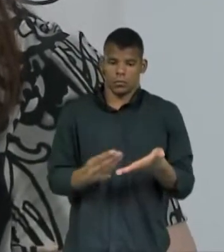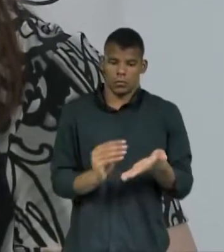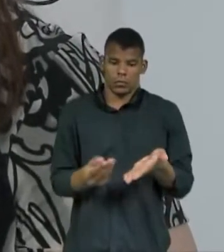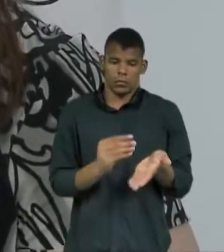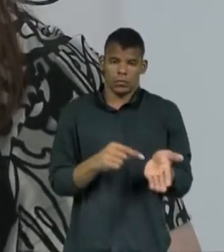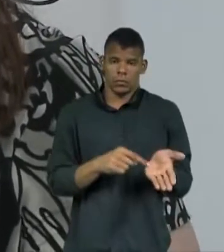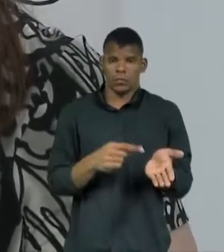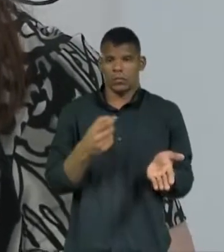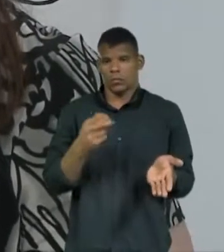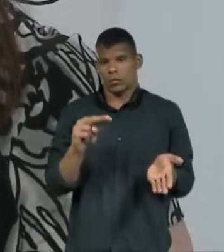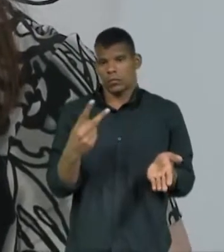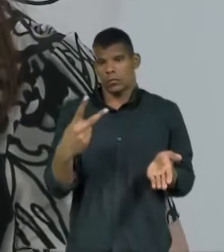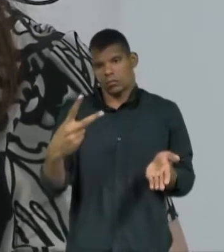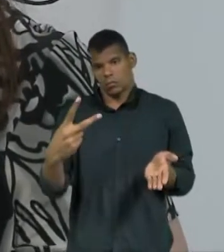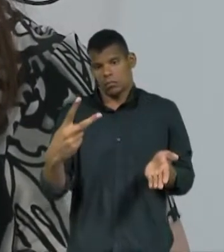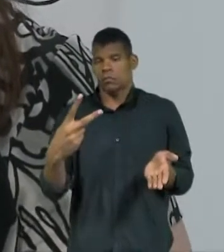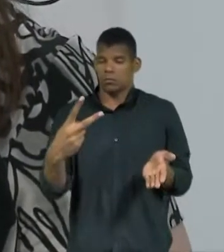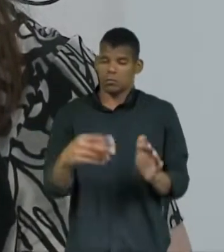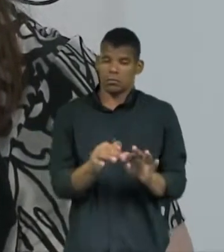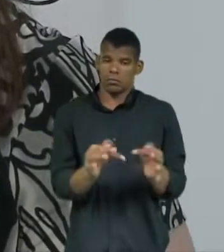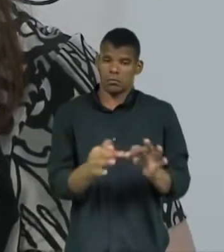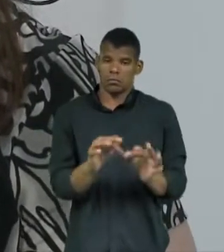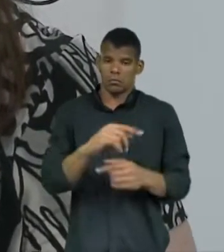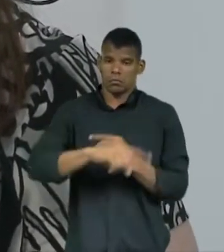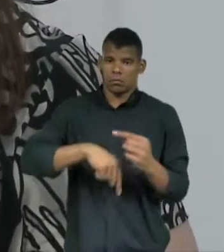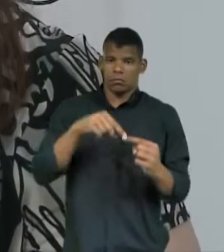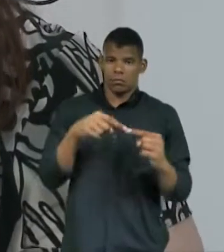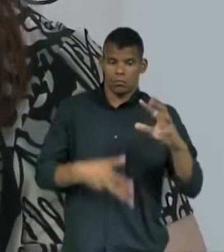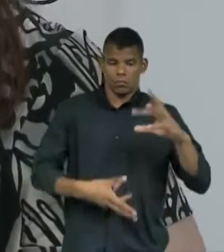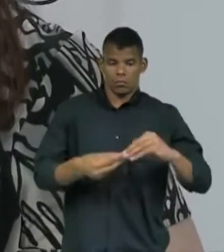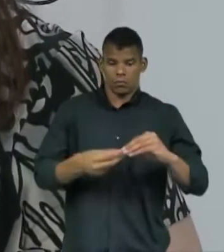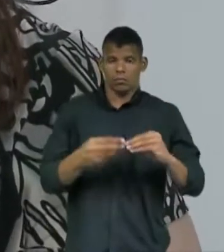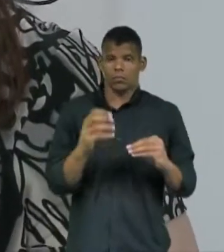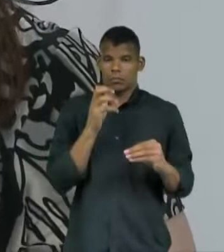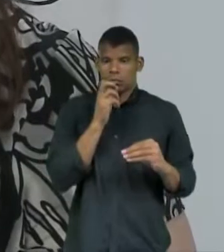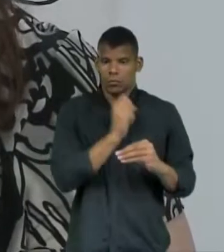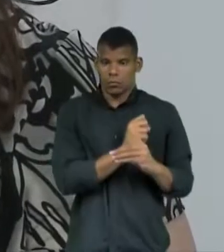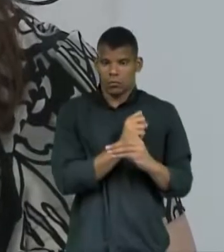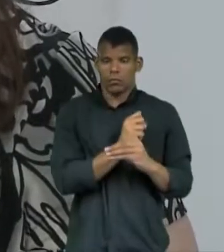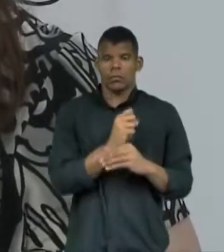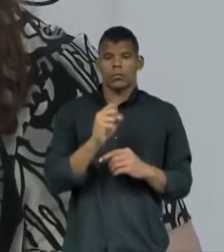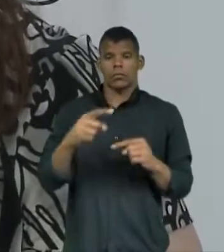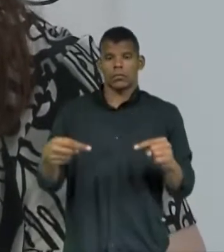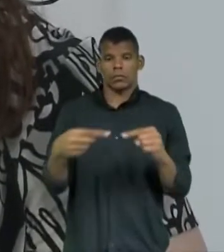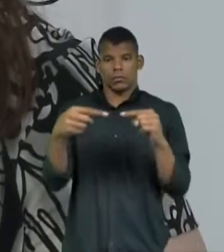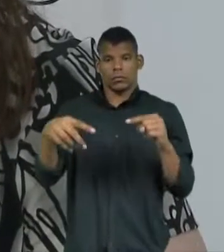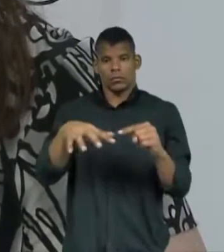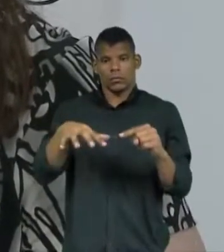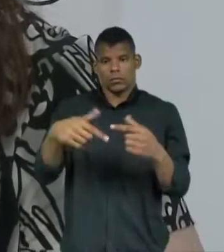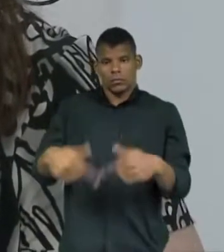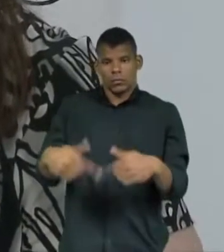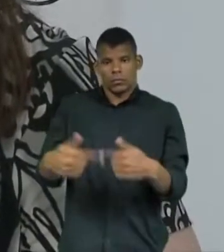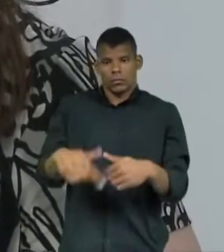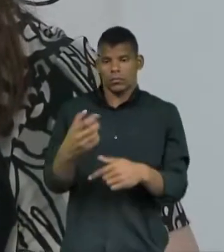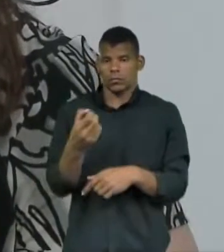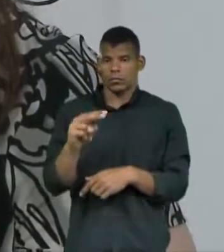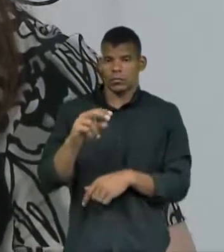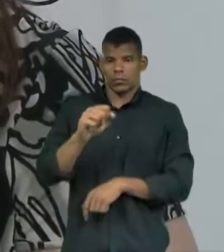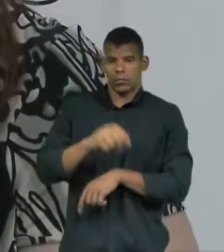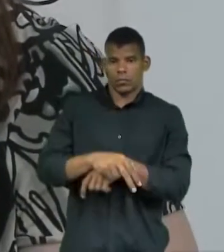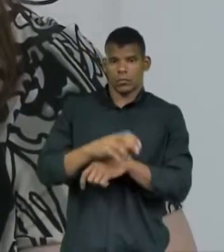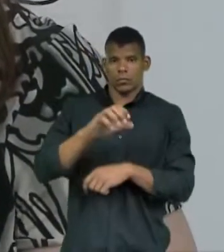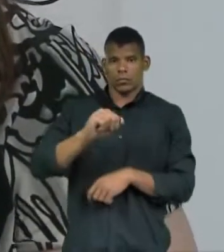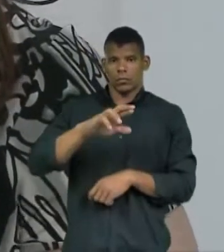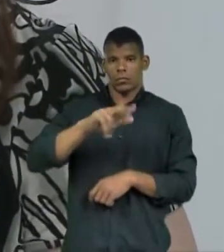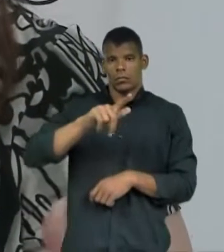duas páginas. O objetivo tem que ser sucinto e direto, voltado para a área de atuação ou para o cargo que ele está pleiteando.